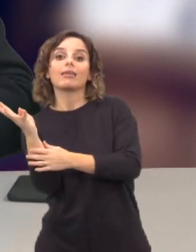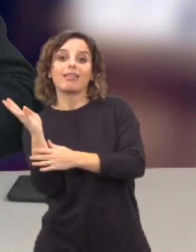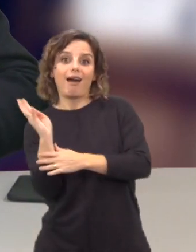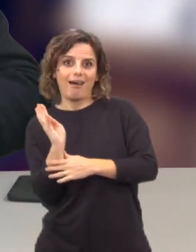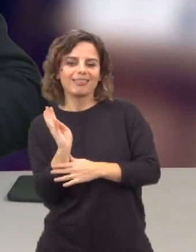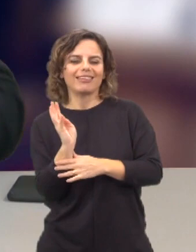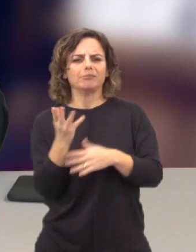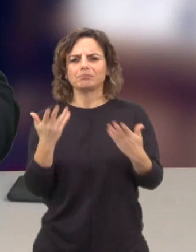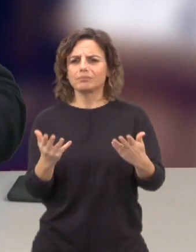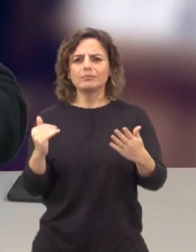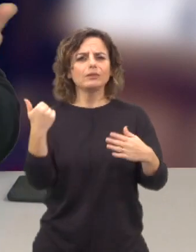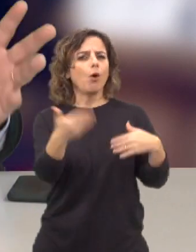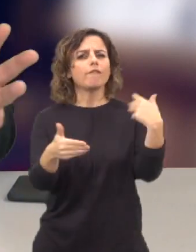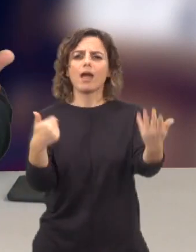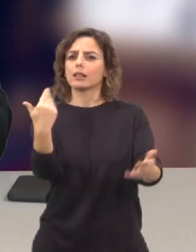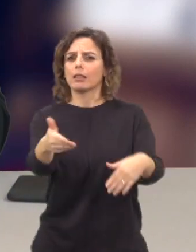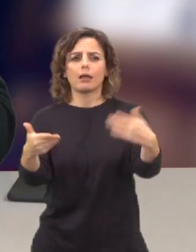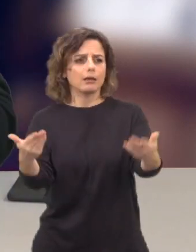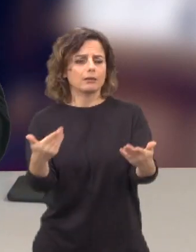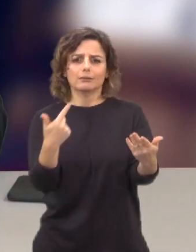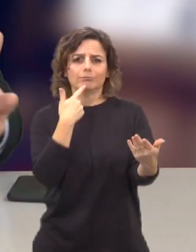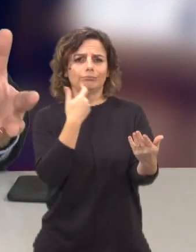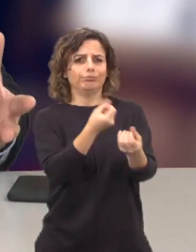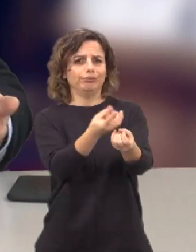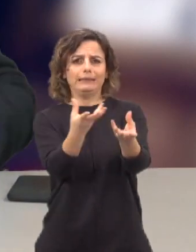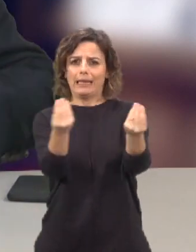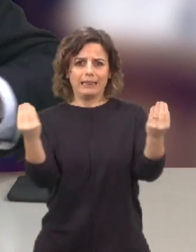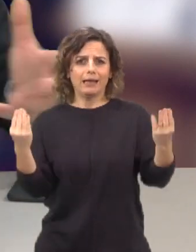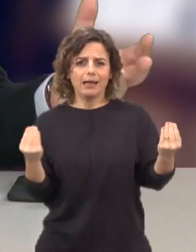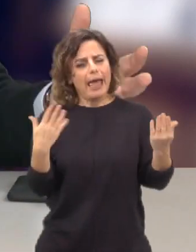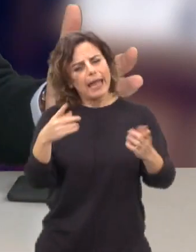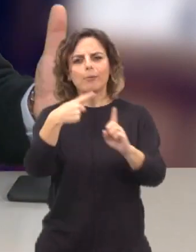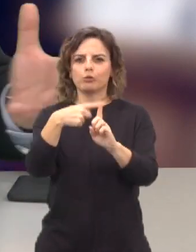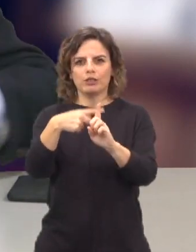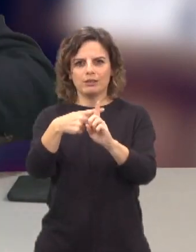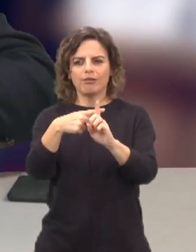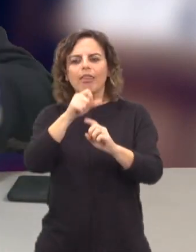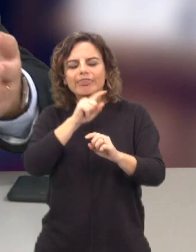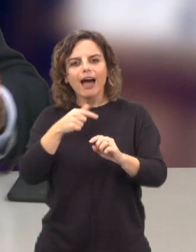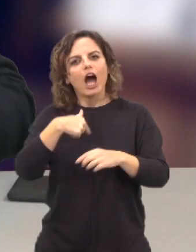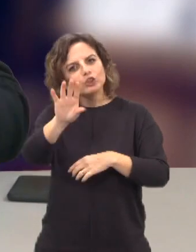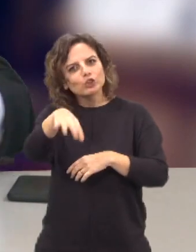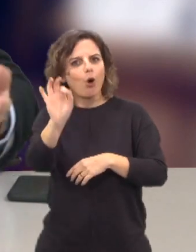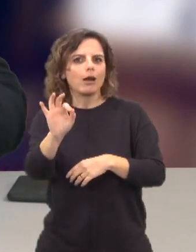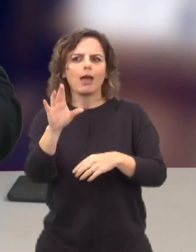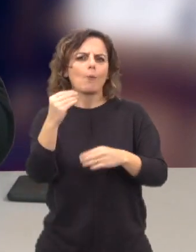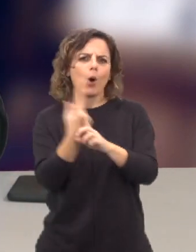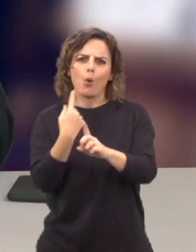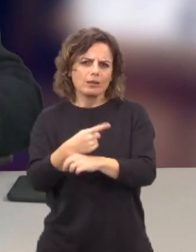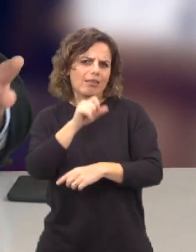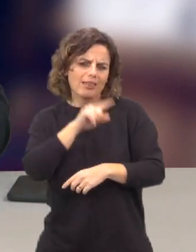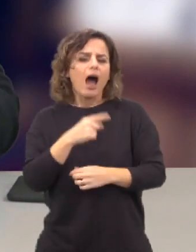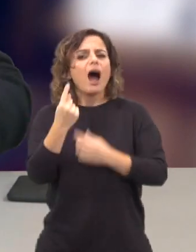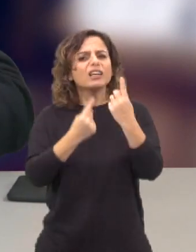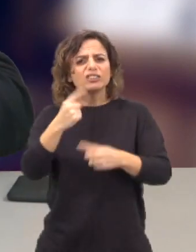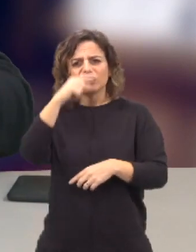eu acho que hoje a oferta é muito larga e portanto é uma coisa positiva termos possibilidade de escolher entre muitas coisas. Às